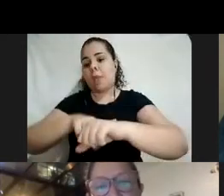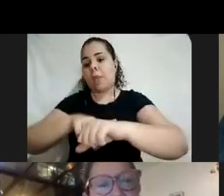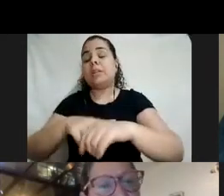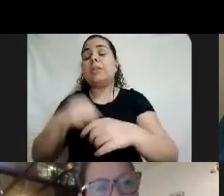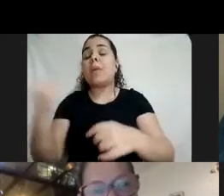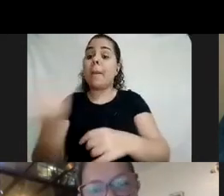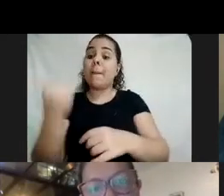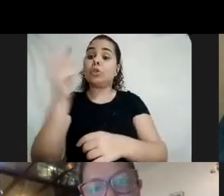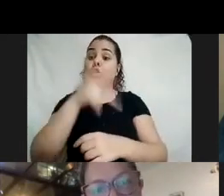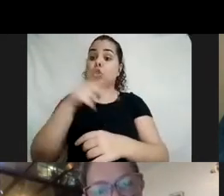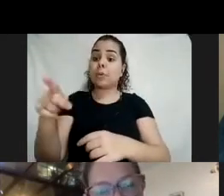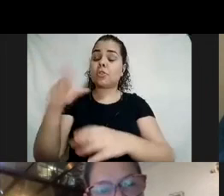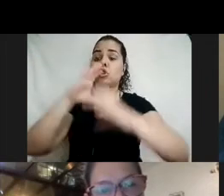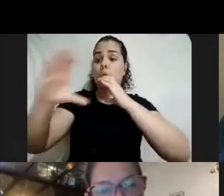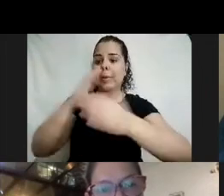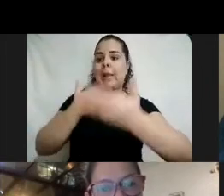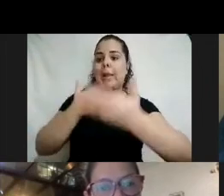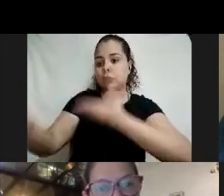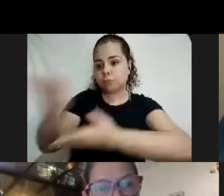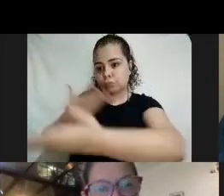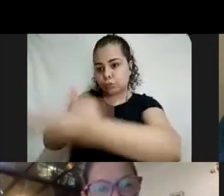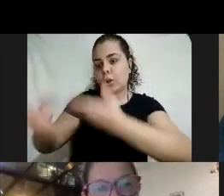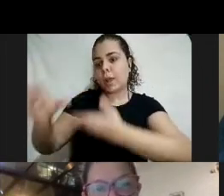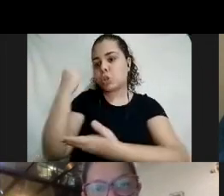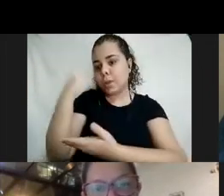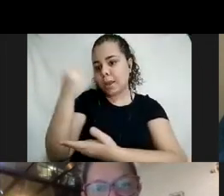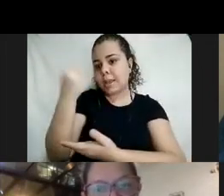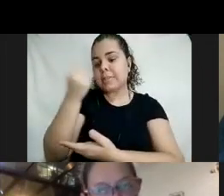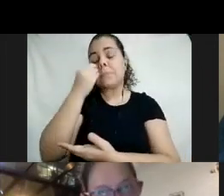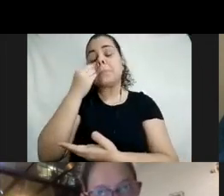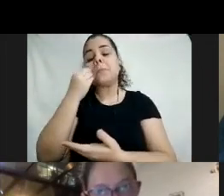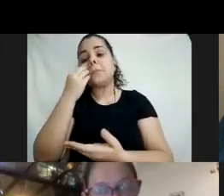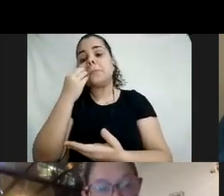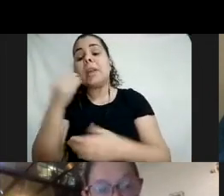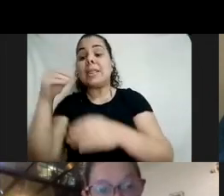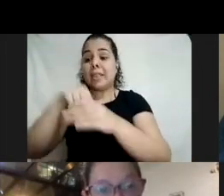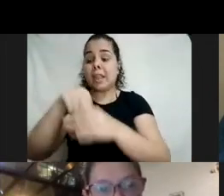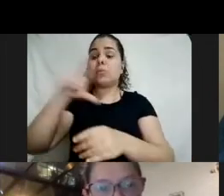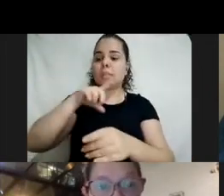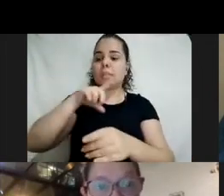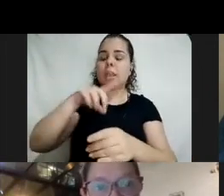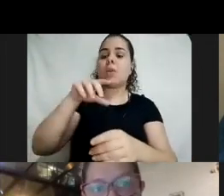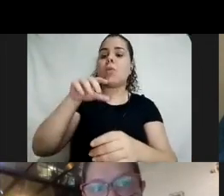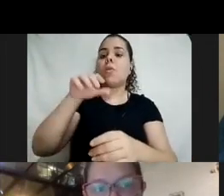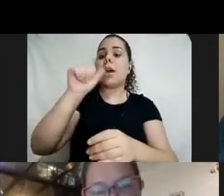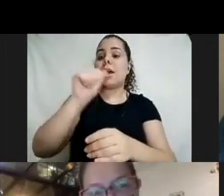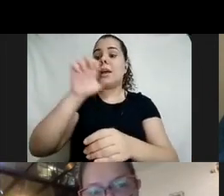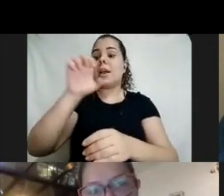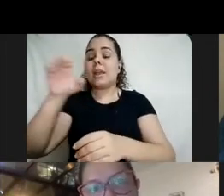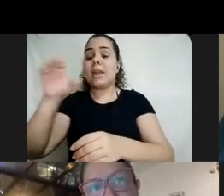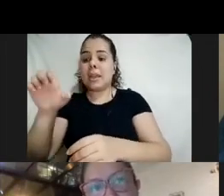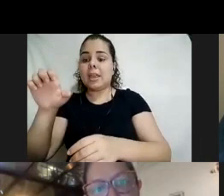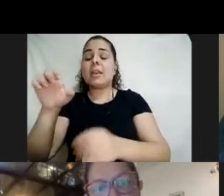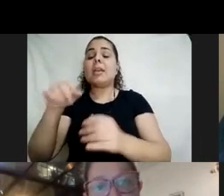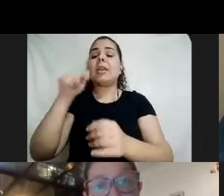Dentro disso tem o AE, que é Atendimento Educacional Especializado, ele vai trazer esse conteúdo da sala de